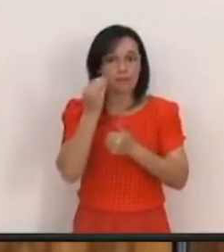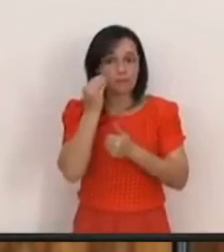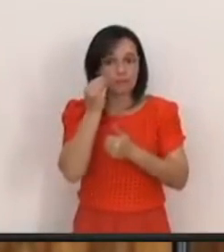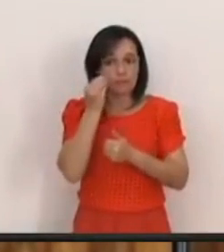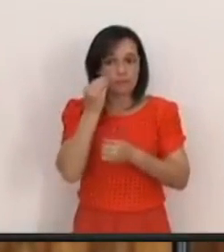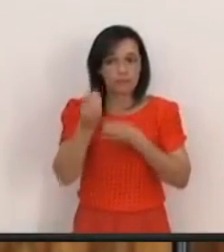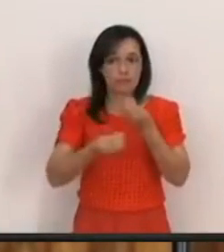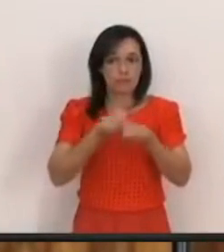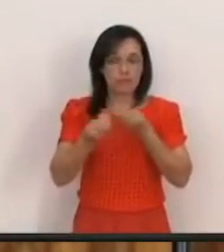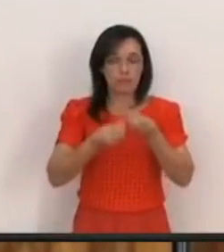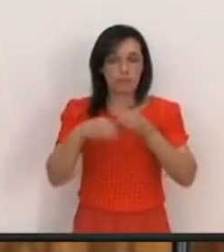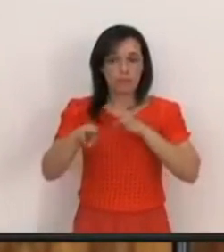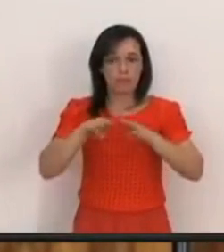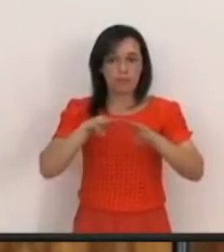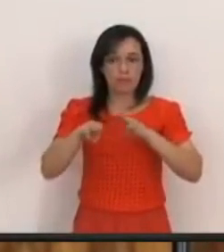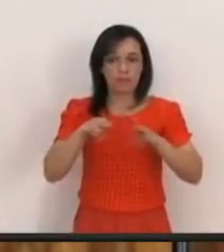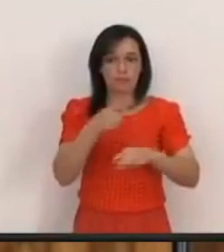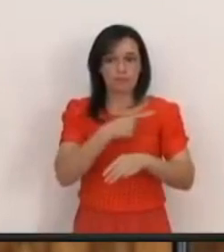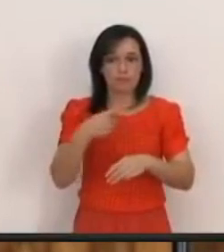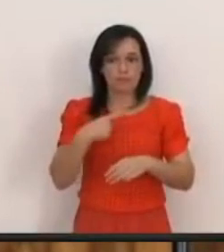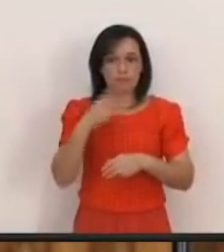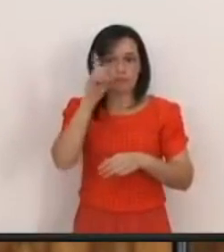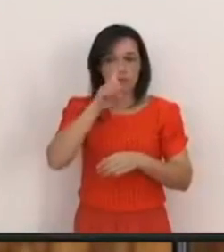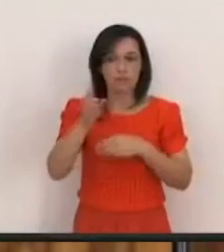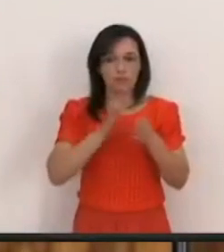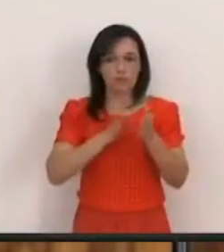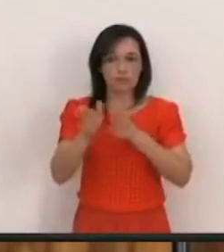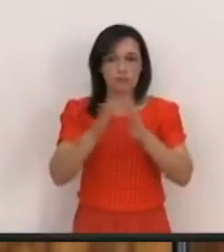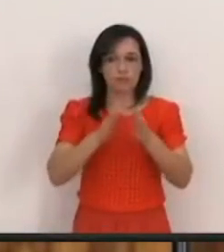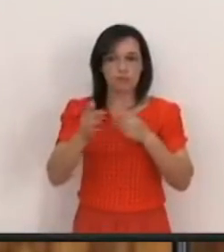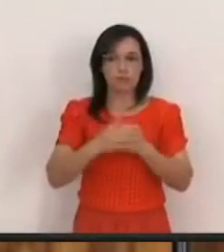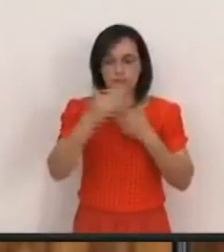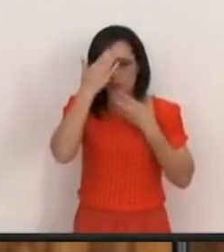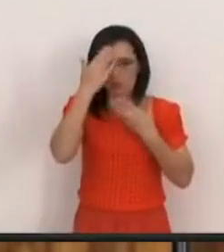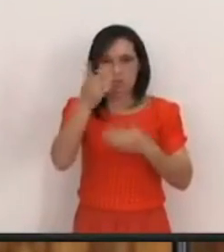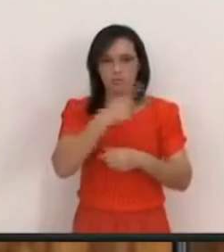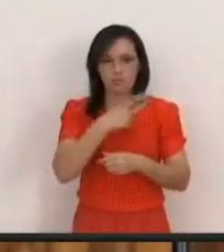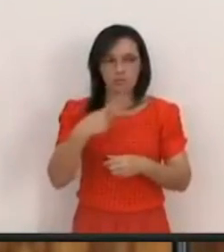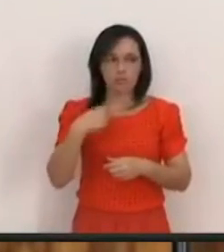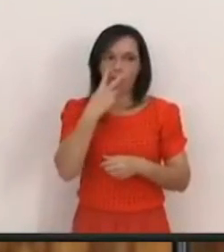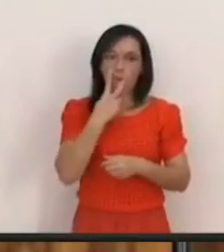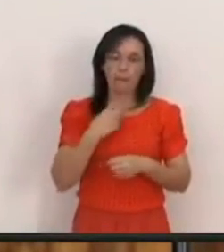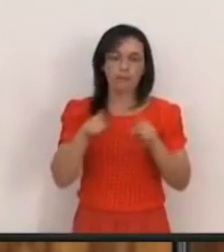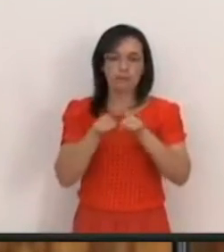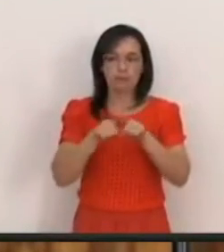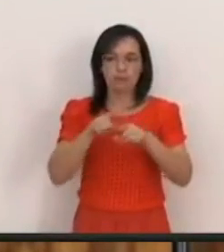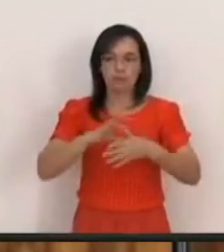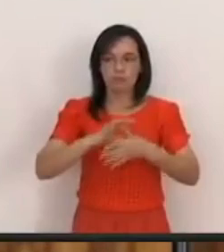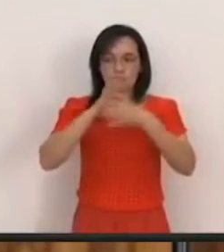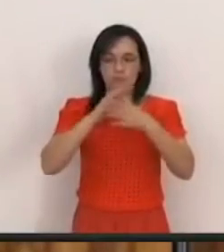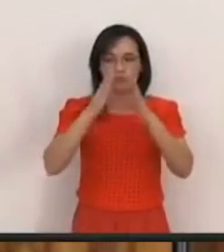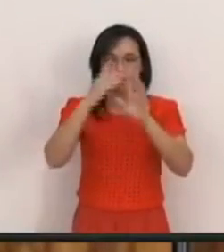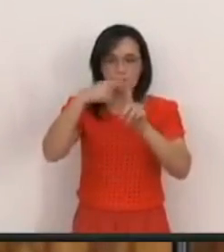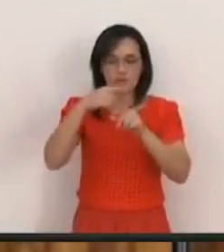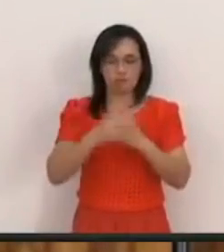Como que é O ministério pastoral E Deus Ele tem nos direcionado Nisso Agradeço ao pastor Vitor A liderança da igreja Aos diáconos Porque